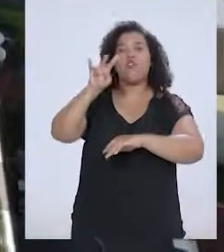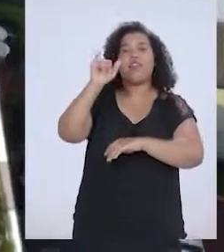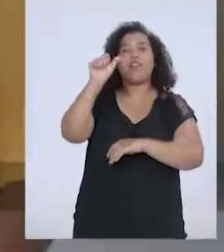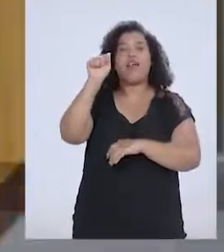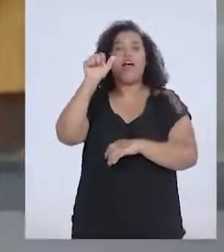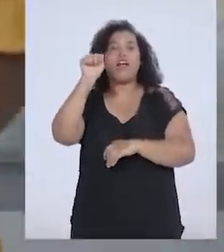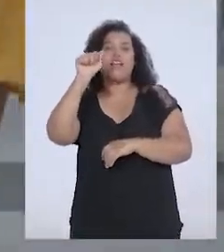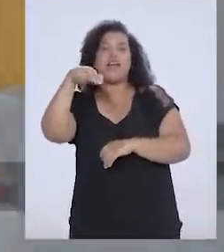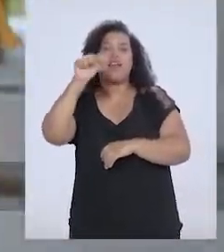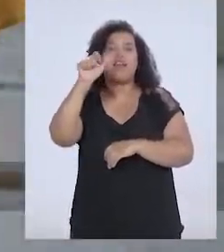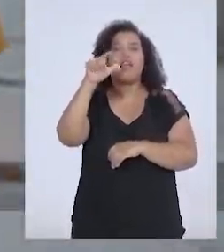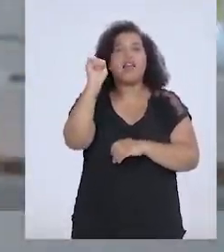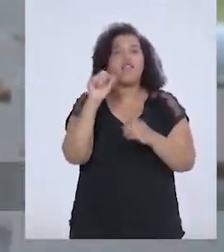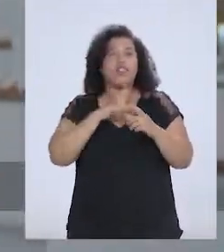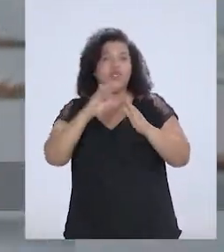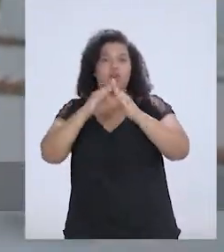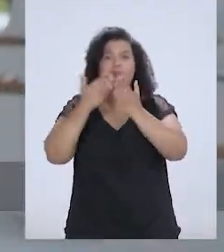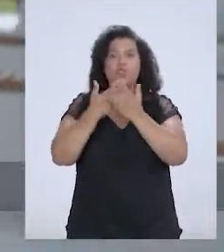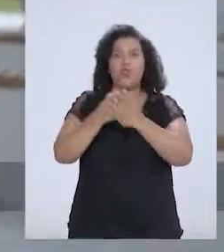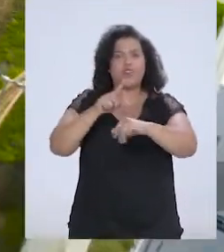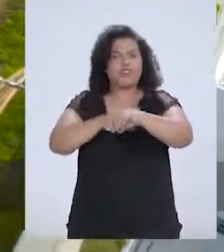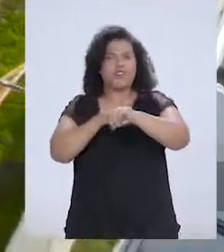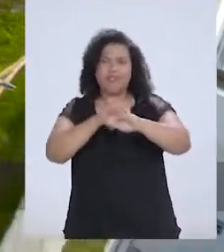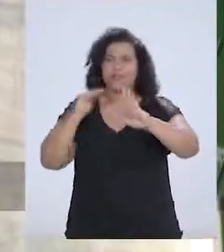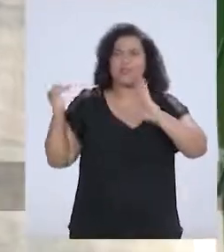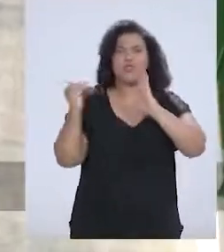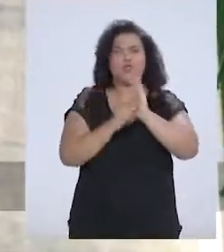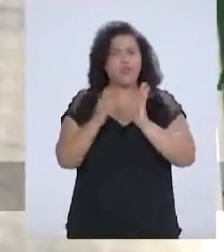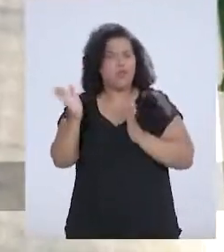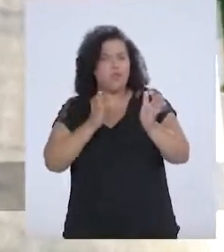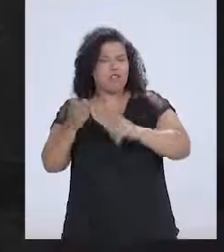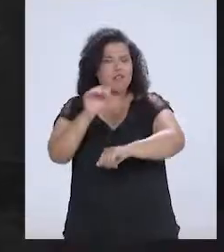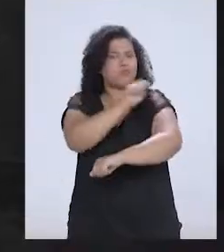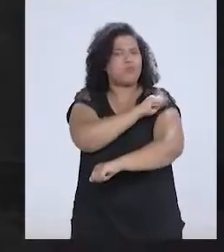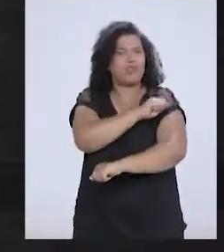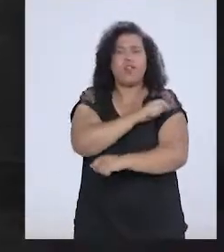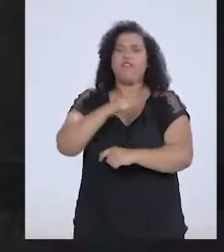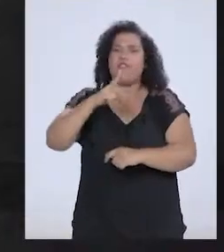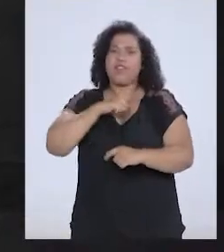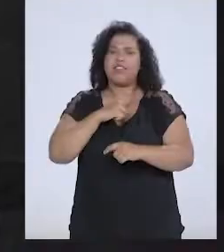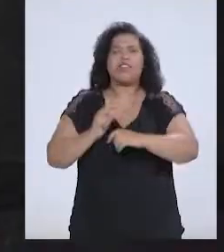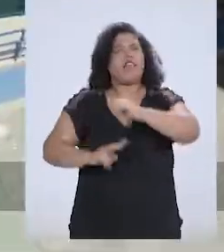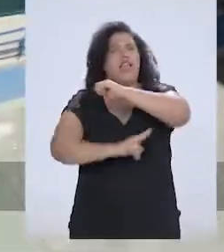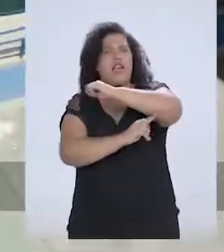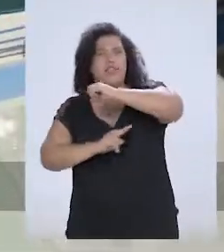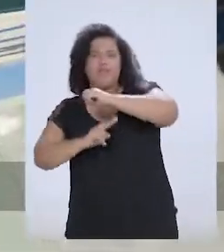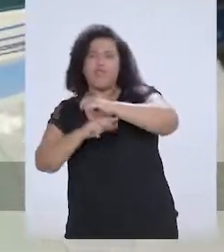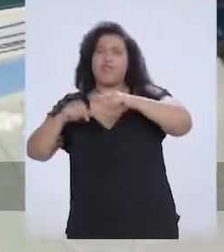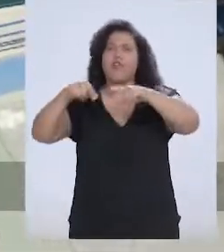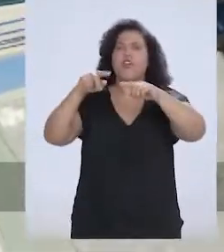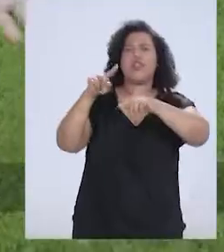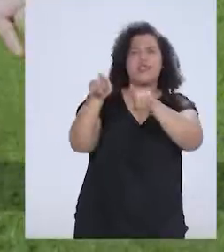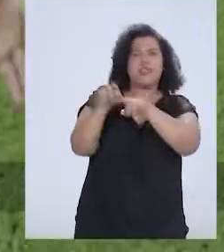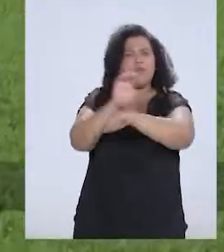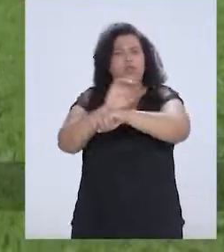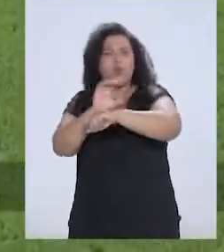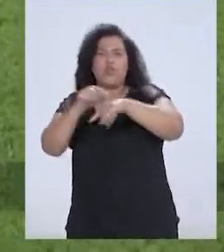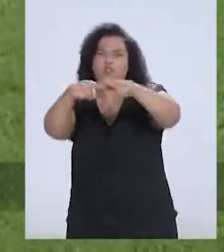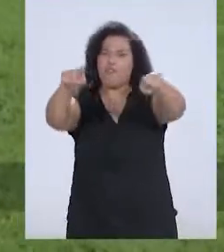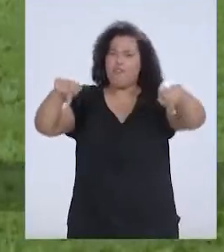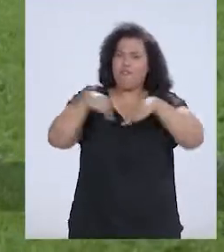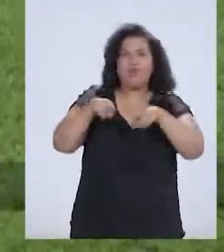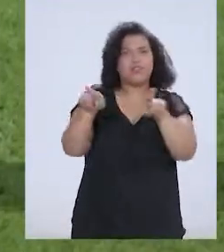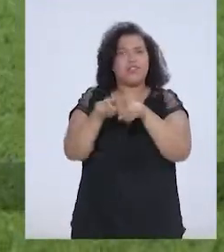bairro Vila Nália está sendo implantado o colégio de tempo integral para atender aos nossos alunos. Tenha as aninhas da ponte e do Conceição, sem falar